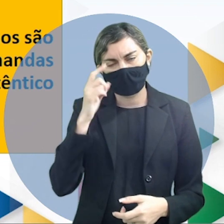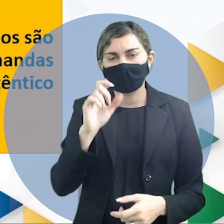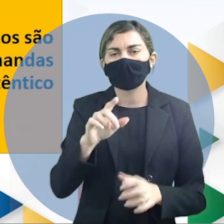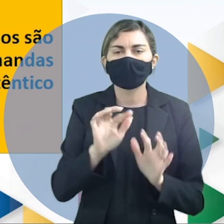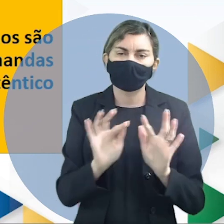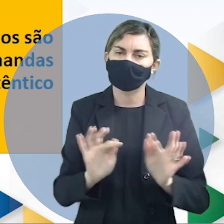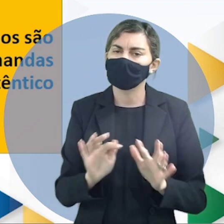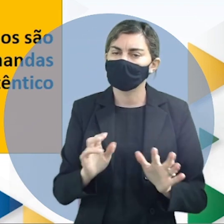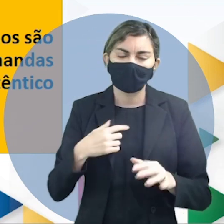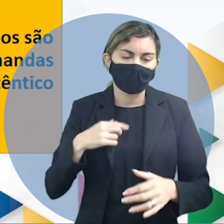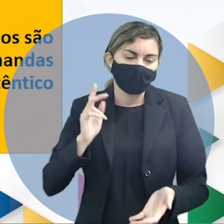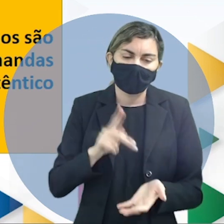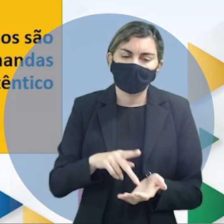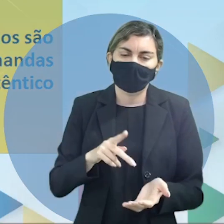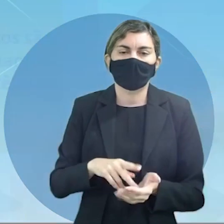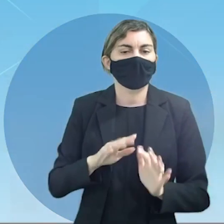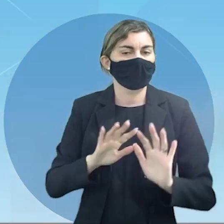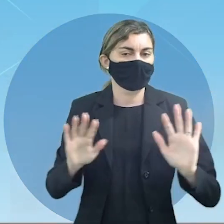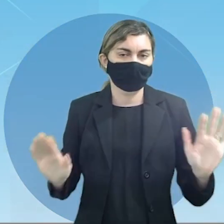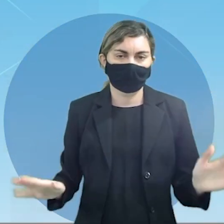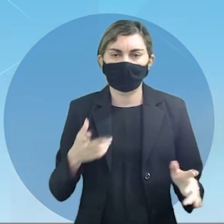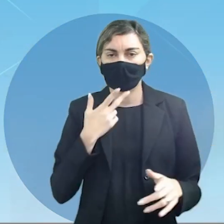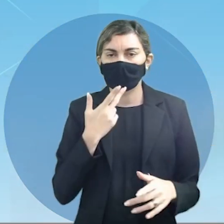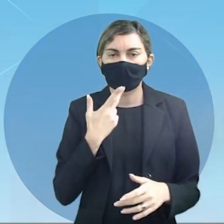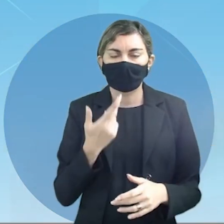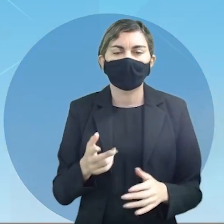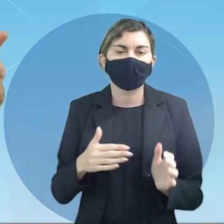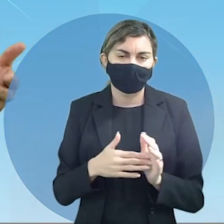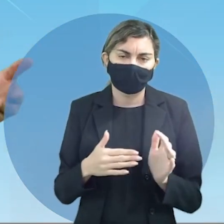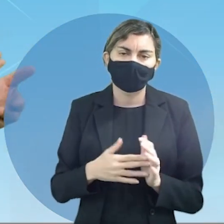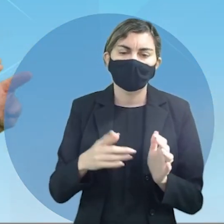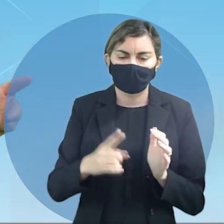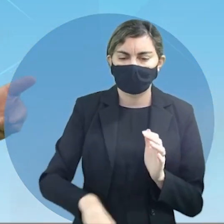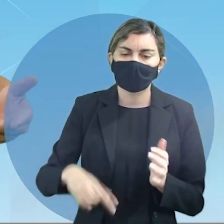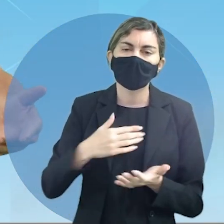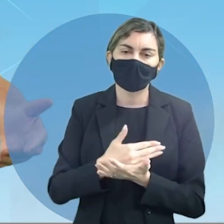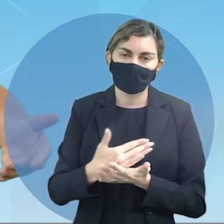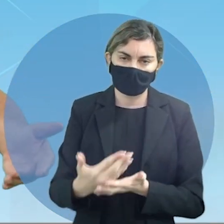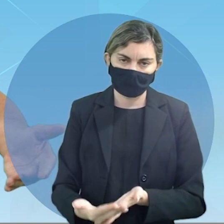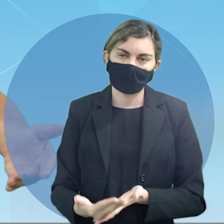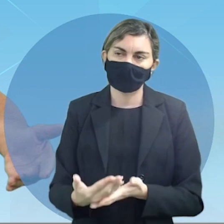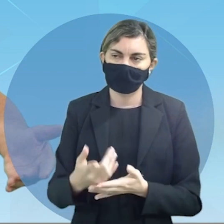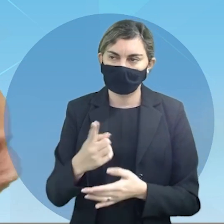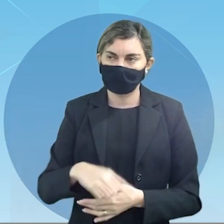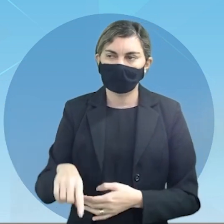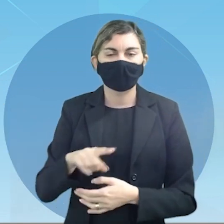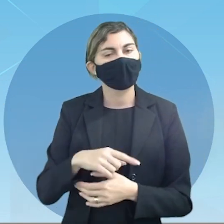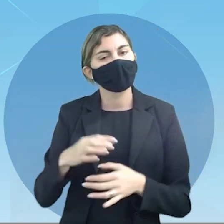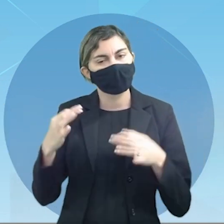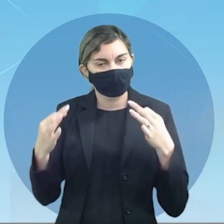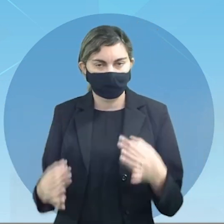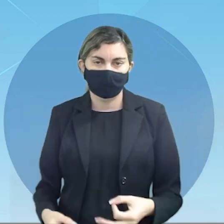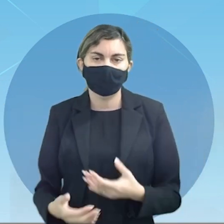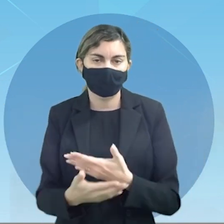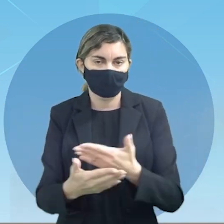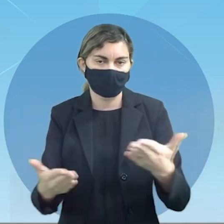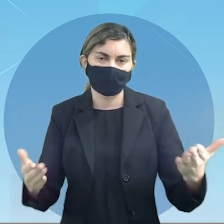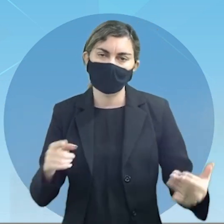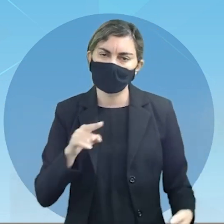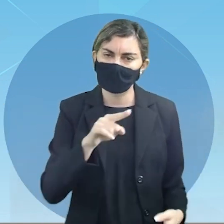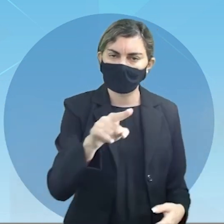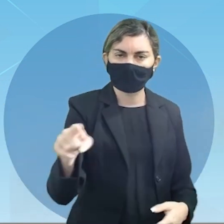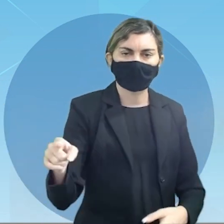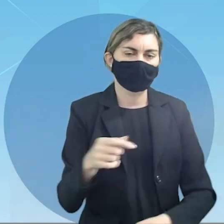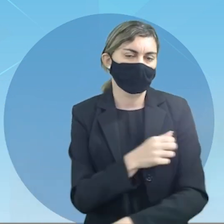simplesmente ser autêntico e verdadeiro lembrando que esta última nós iniciamos e fechamos com ela justamente para que você